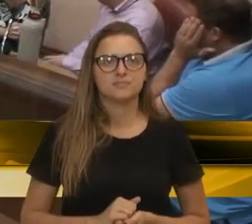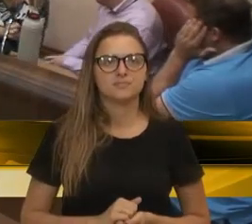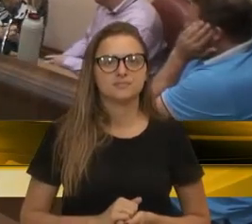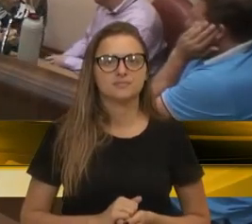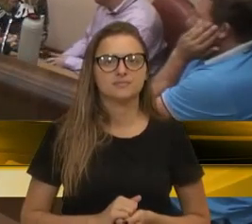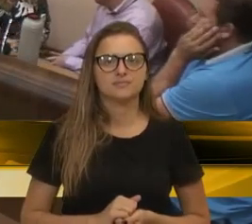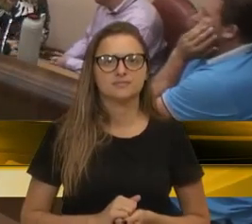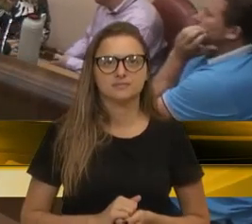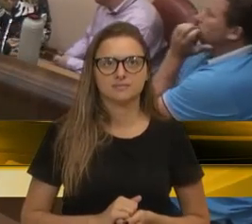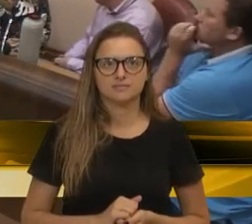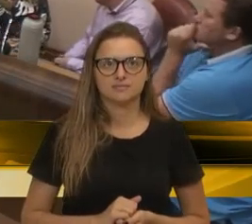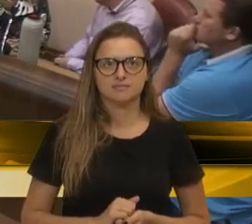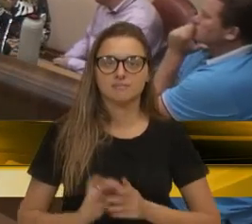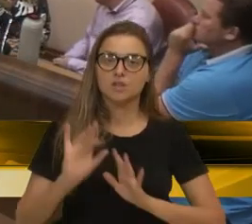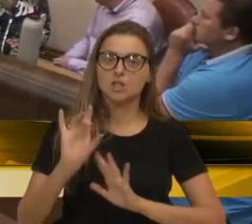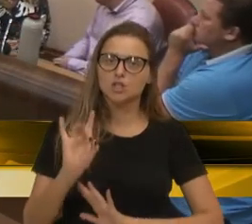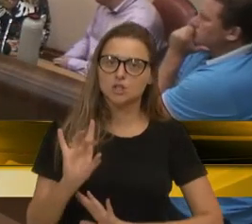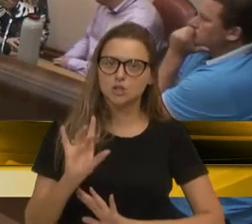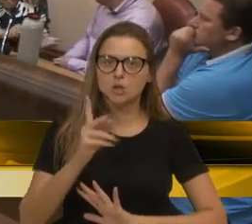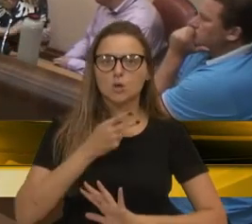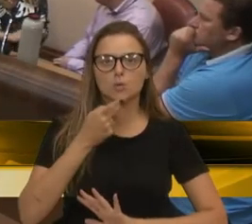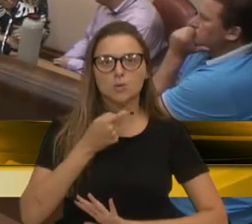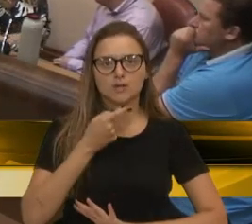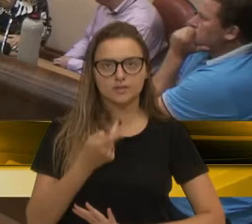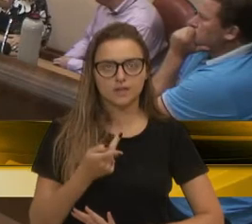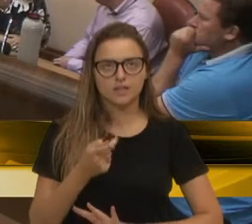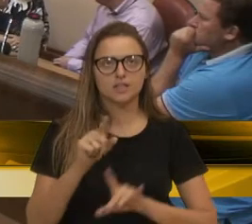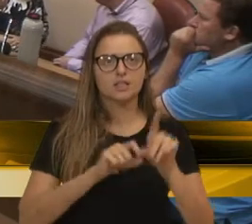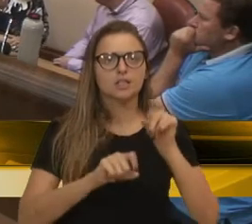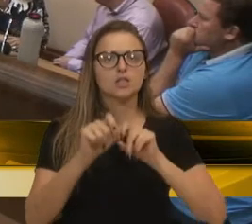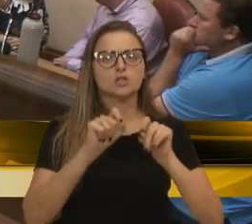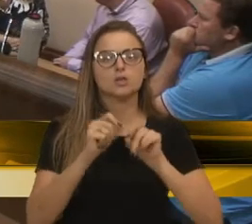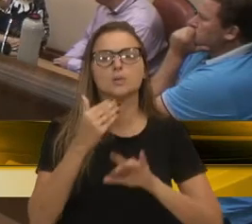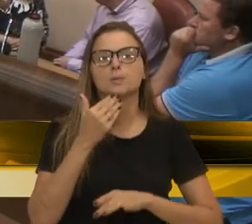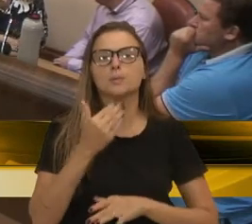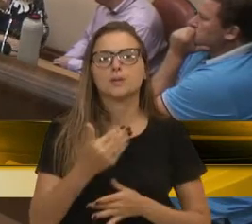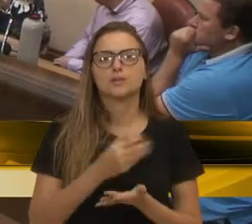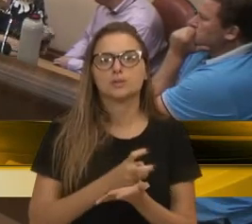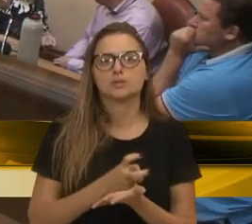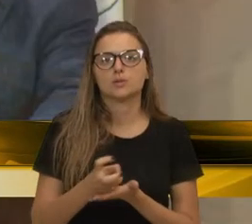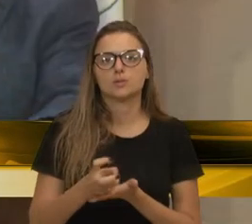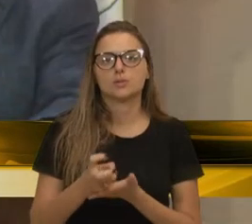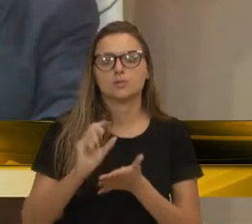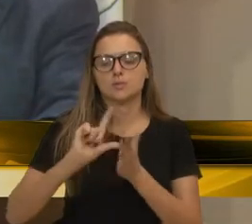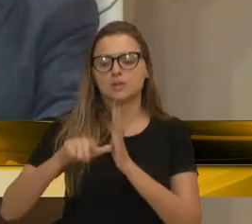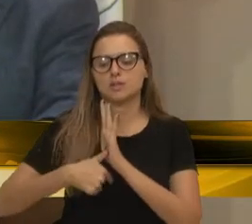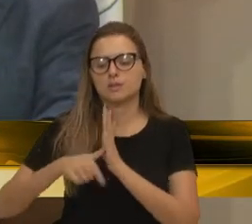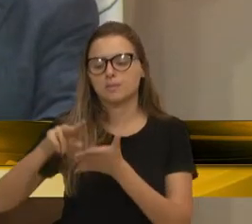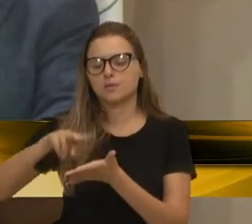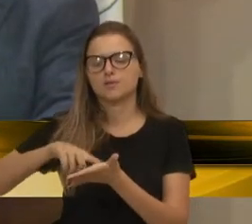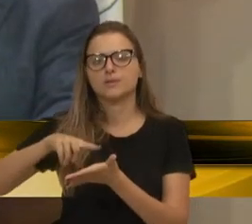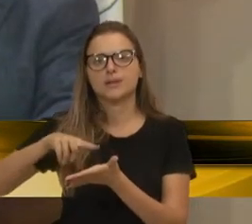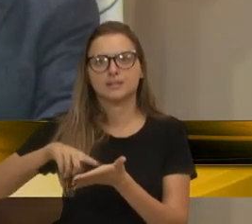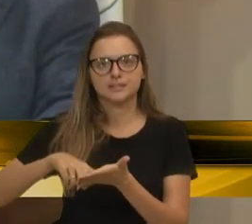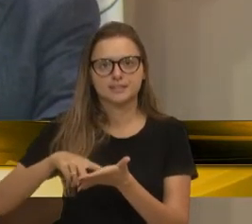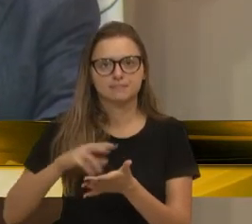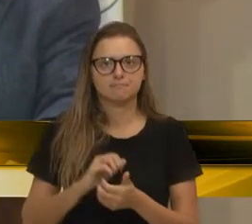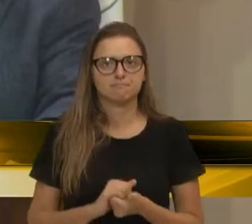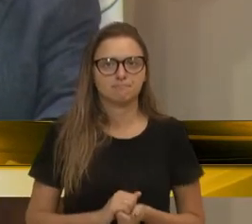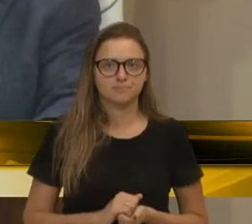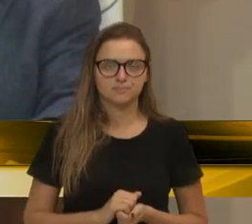Apenas um pequeno comentário com relação ao pedido de impeachment que vai ser lido aí logo em seguida.